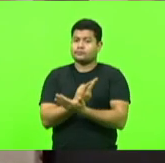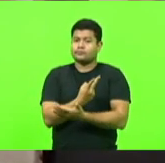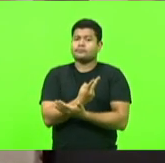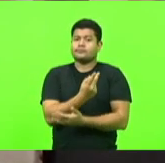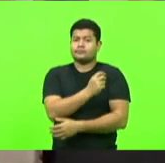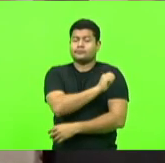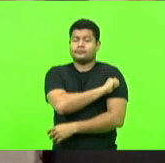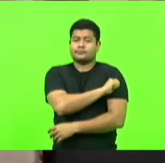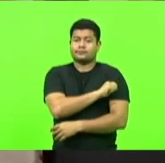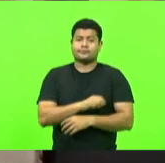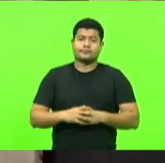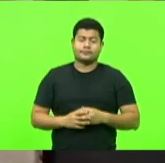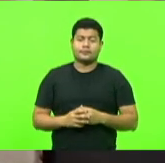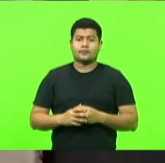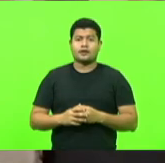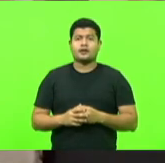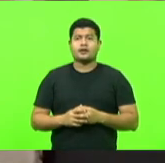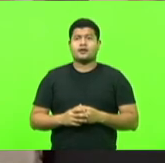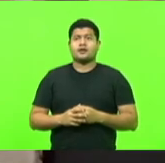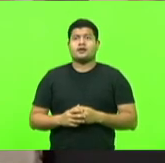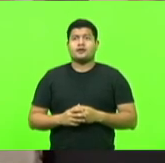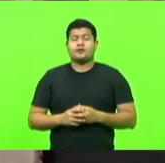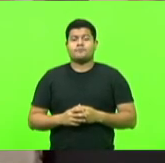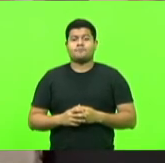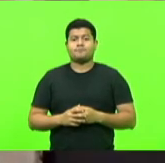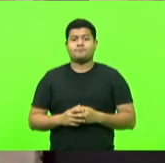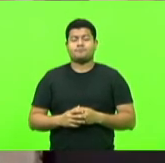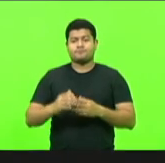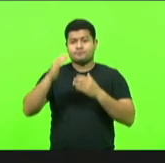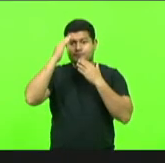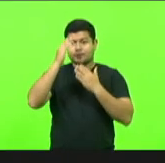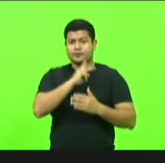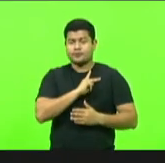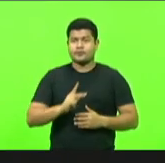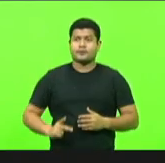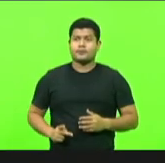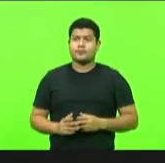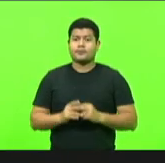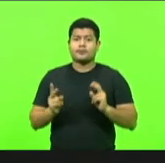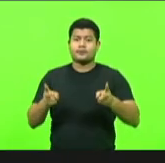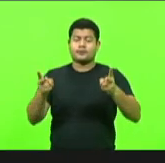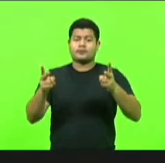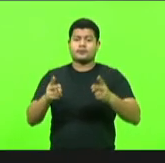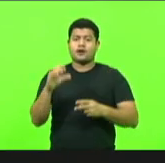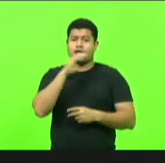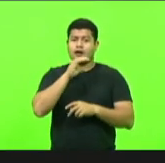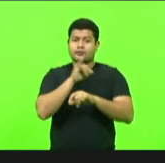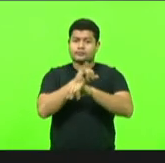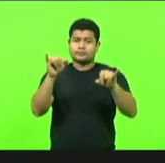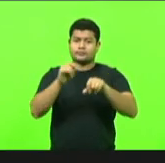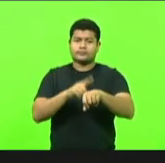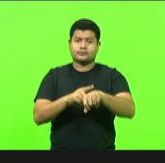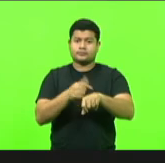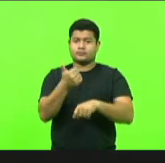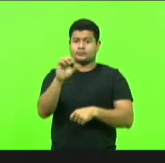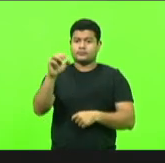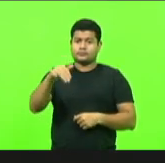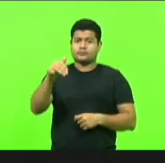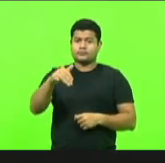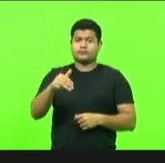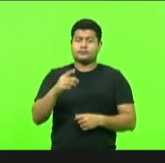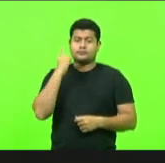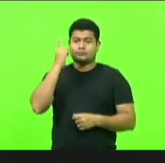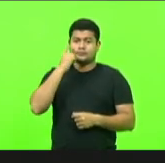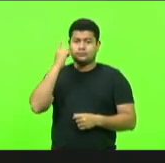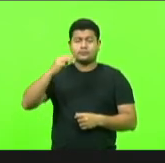projeto de lei 310.1. Muito obrigada, senhor presidente. Ainda em breves comunicações, pelo tempo de até 10 minutos, fará uso da palavra o deputado